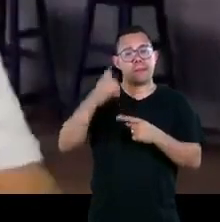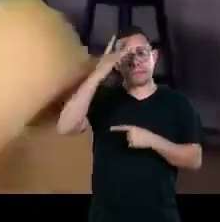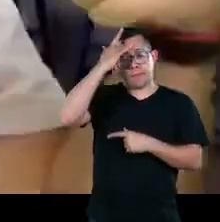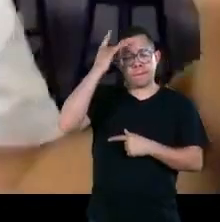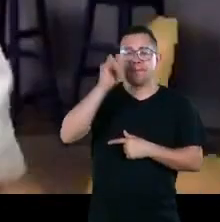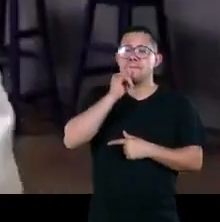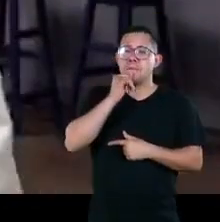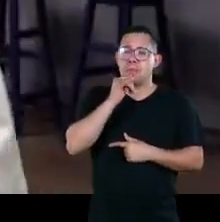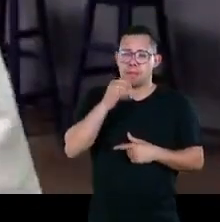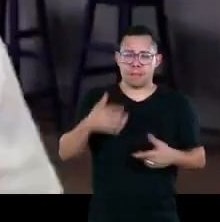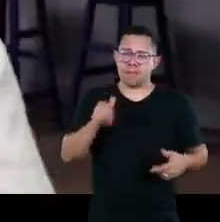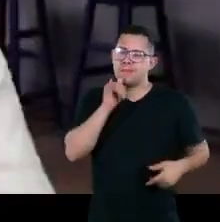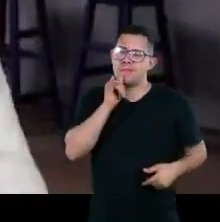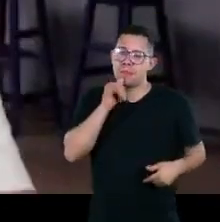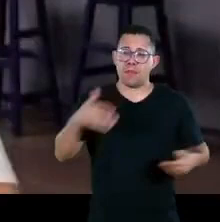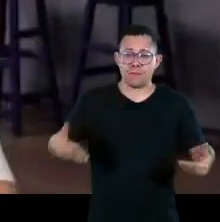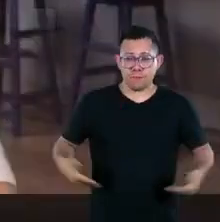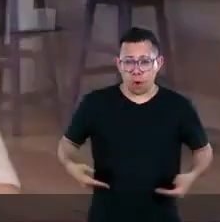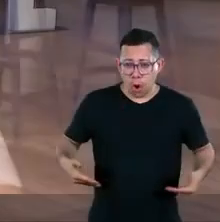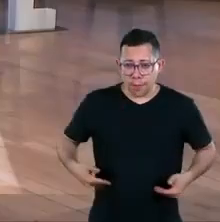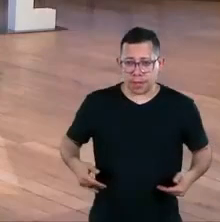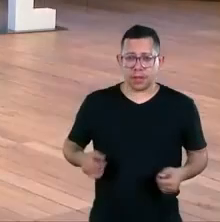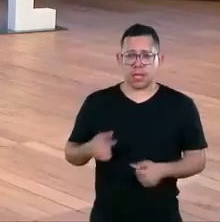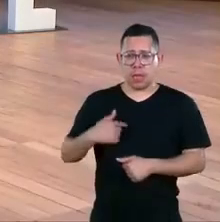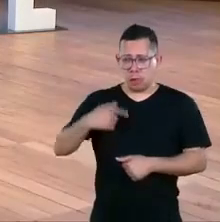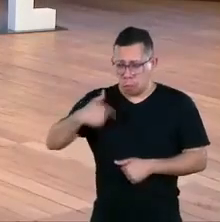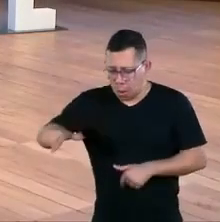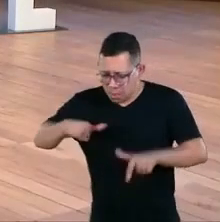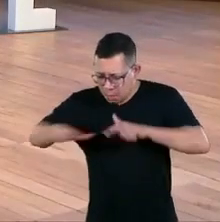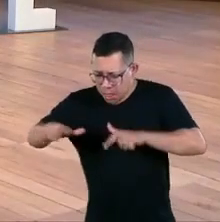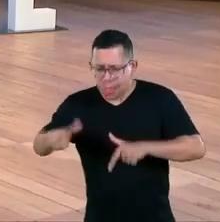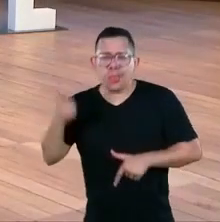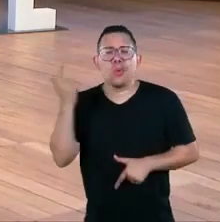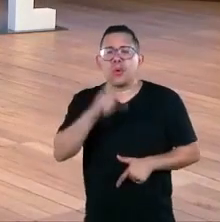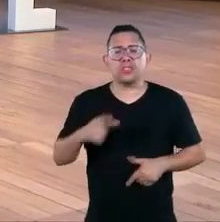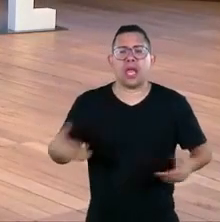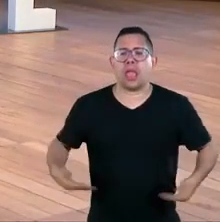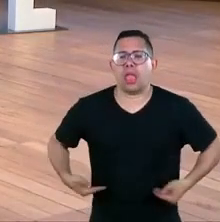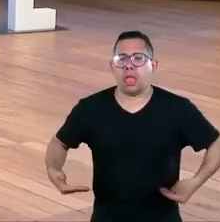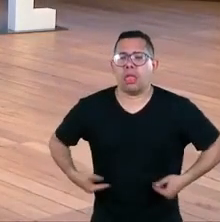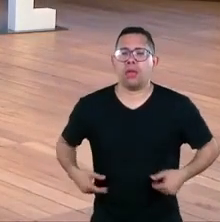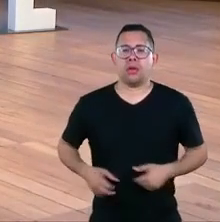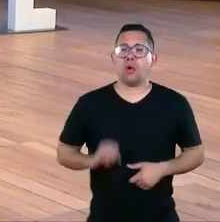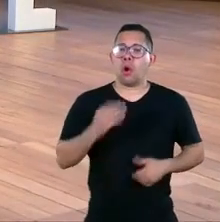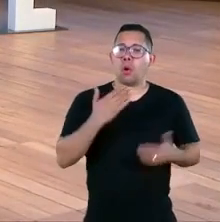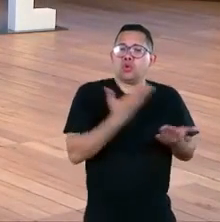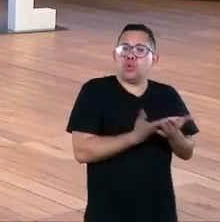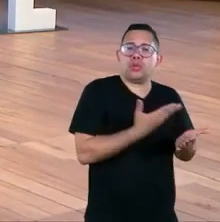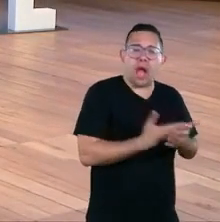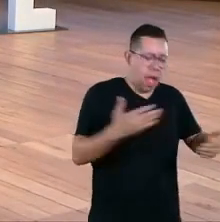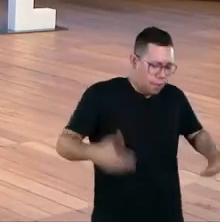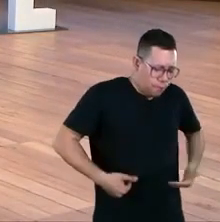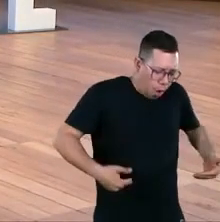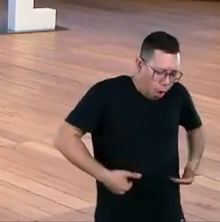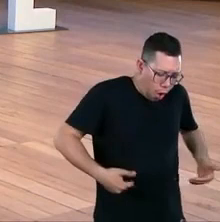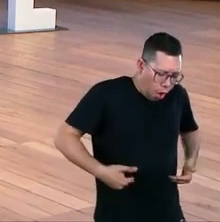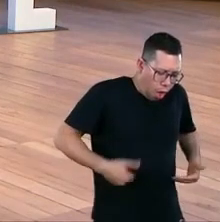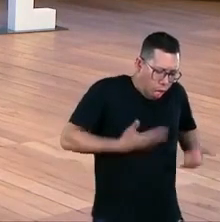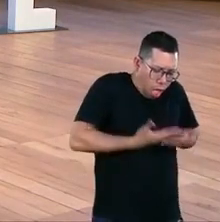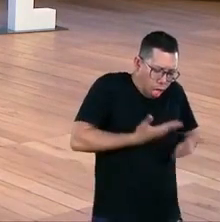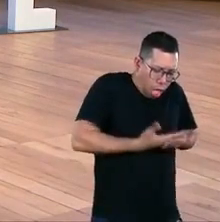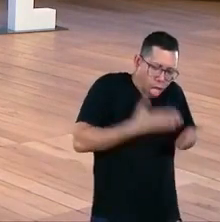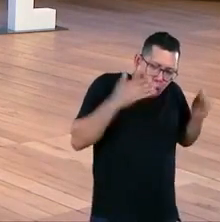consegue arrumar emprego não consegue fazer nada exatamente foi o que o Danilo falou é um pacotão não é apenas é claro que a